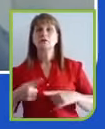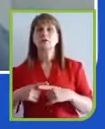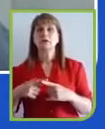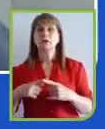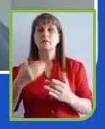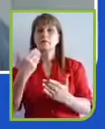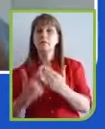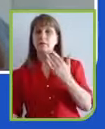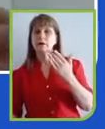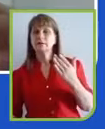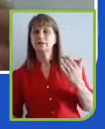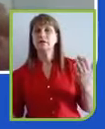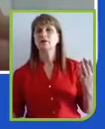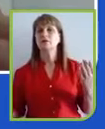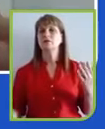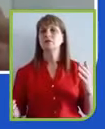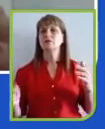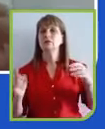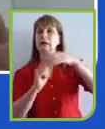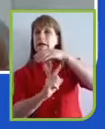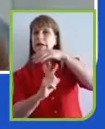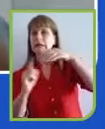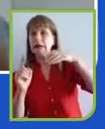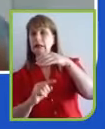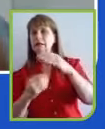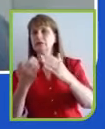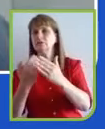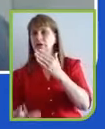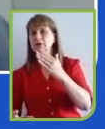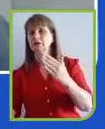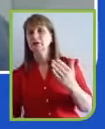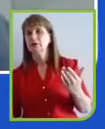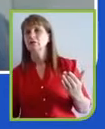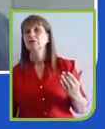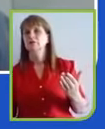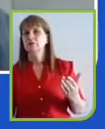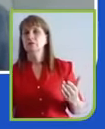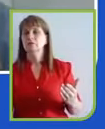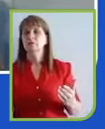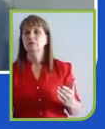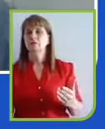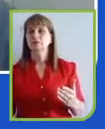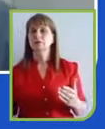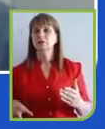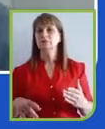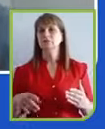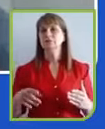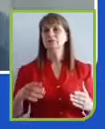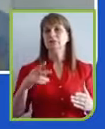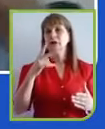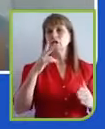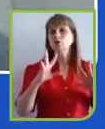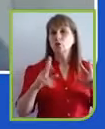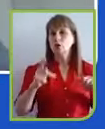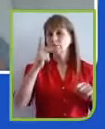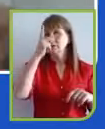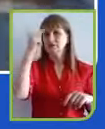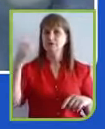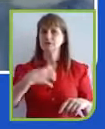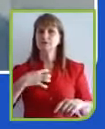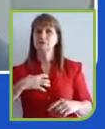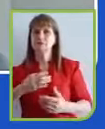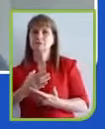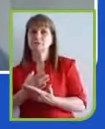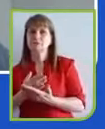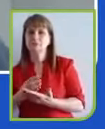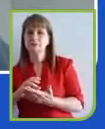de alguma maneira, ninguém passou em colume. E eu acho que a palavra é se sentir vulnerável ao que vem fora de você,